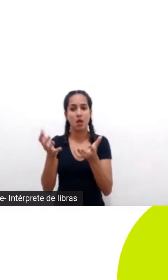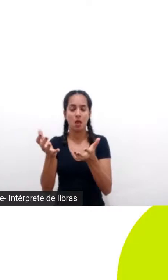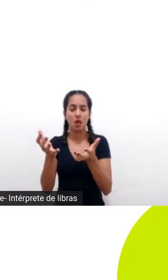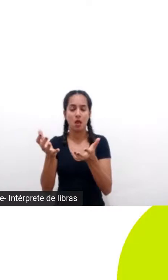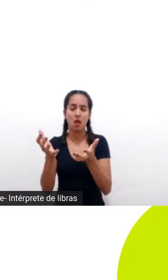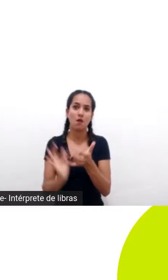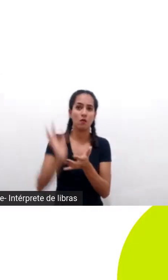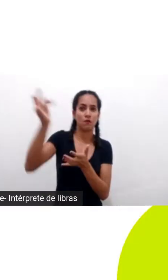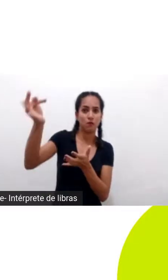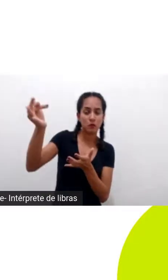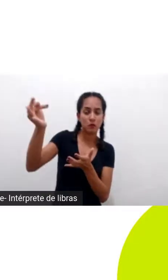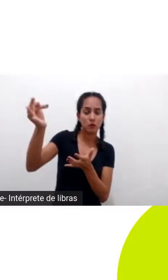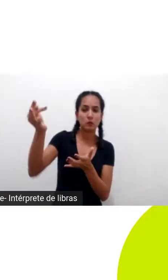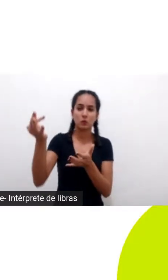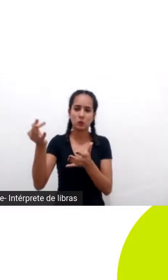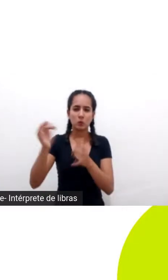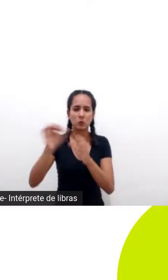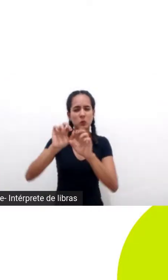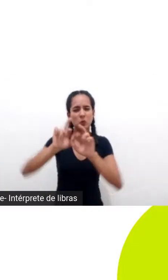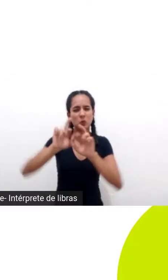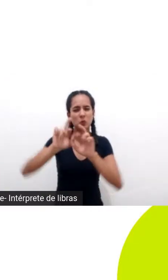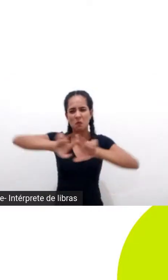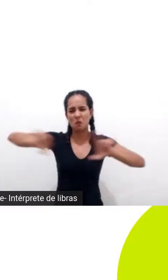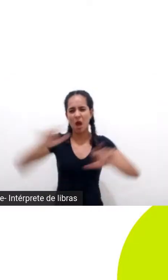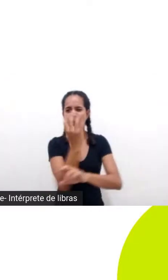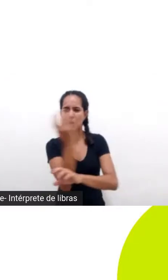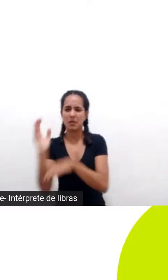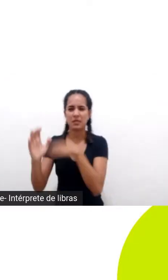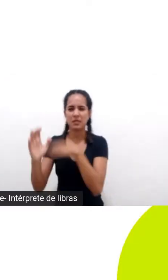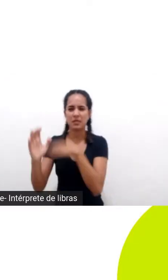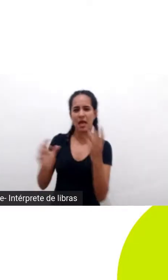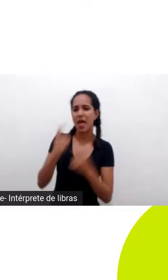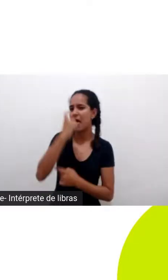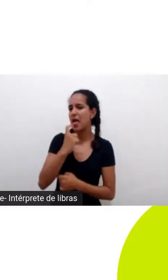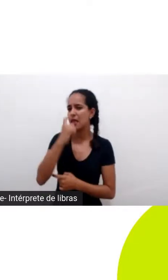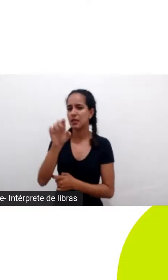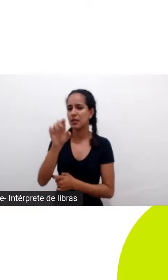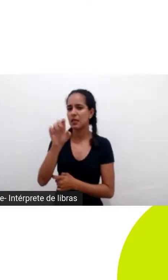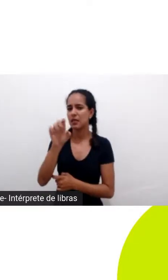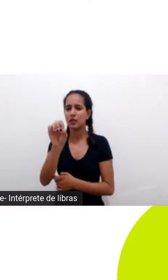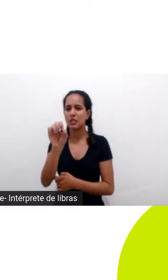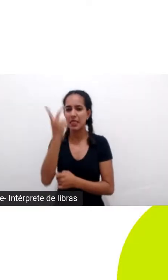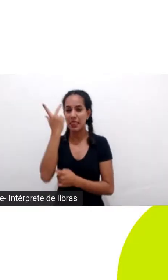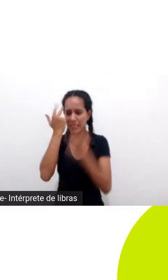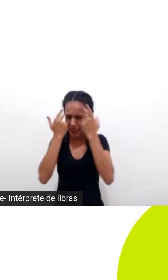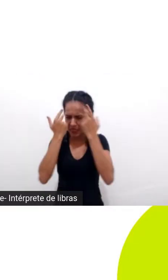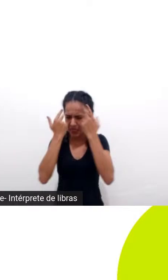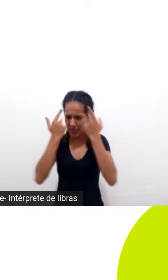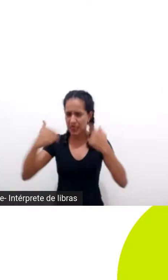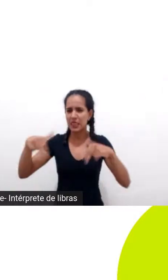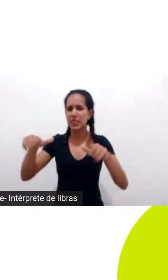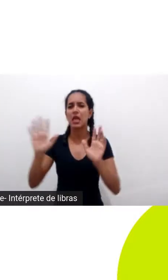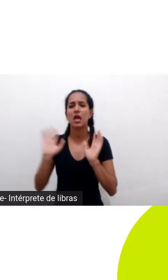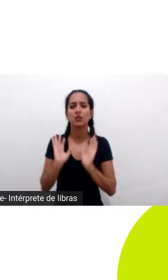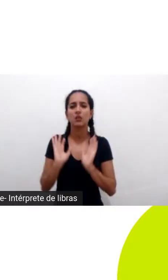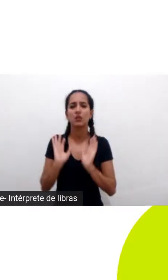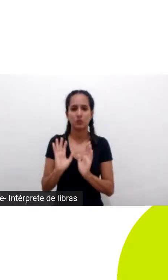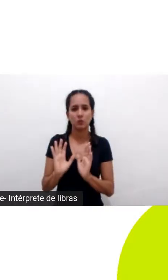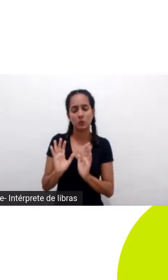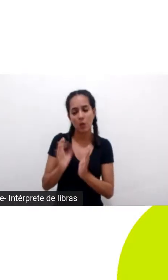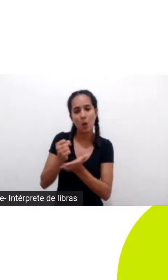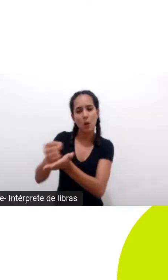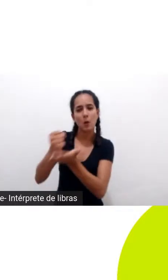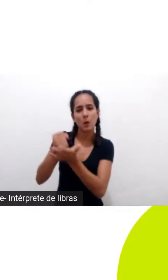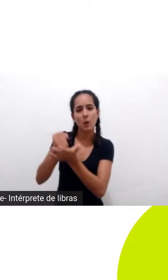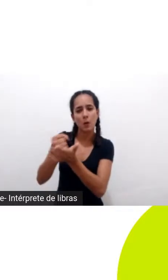negócios socioambientais como uma fazenda de açaí orgânico ou como uma enfim uma ONG que apoia negócios sociais de